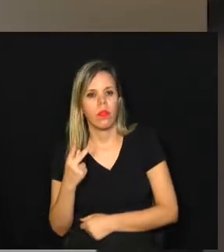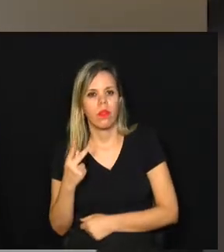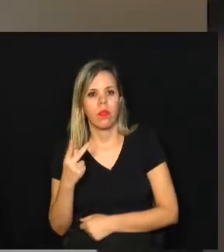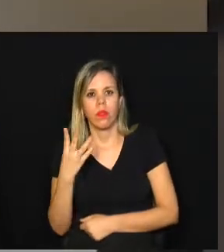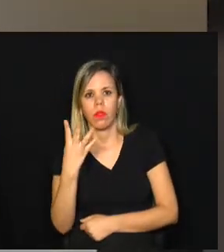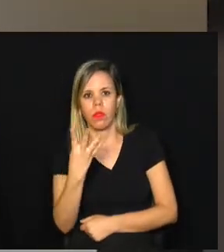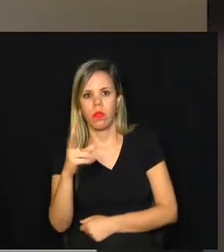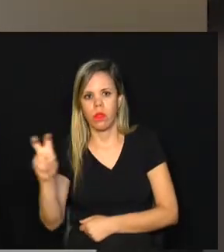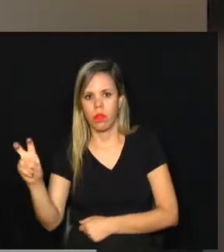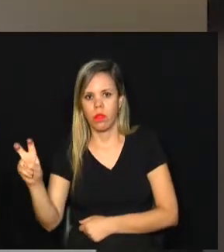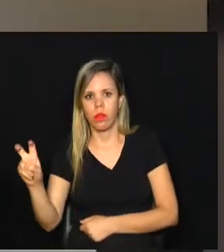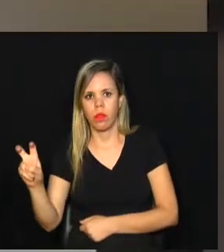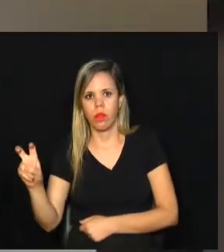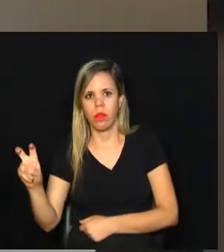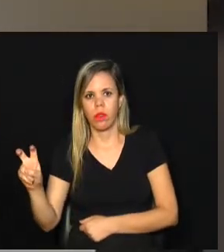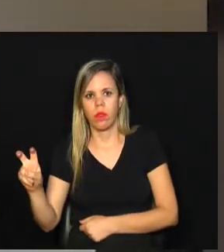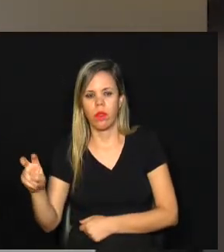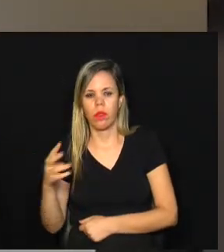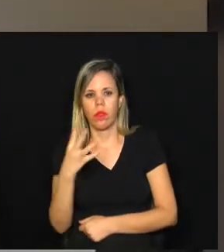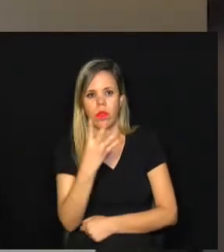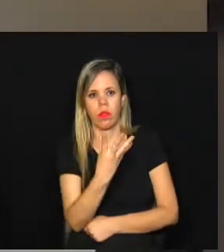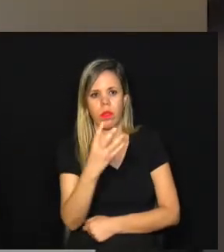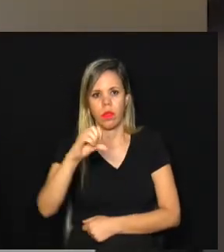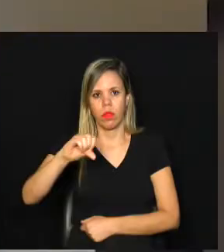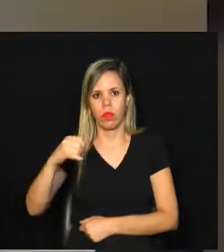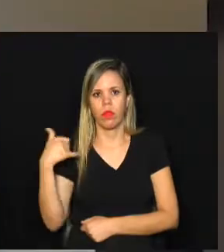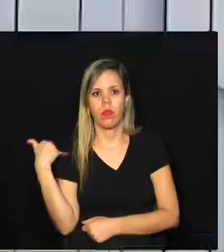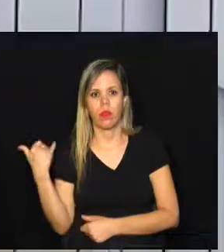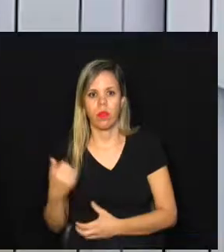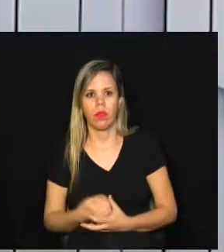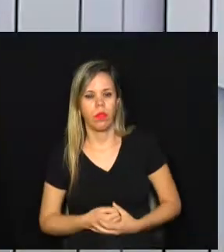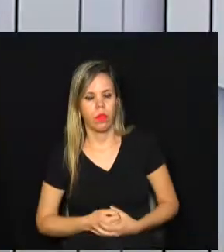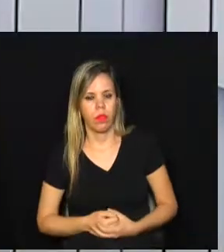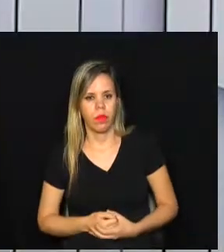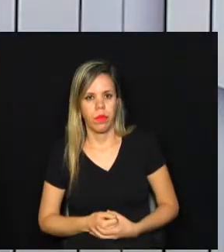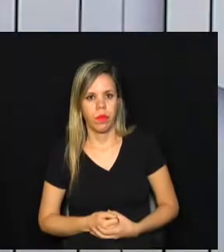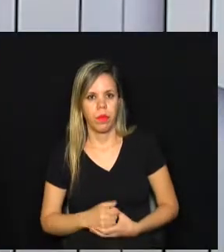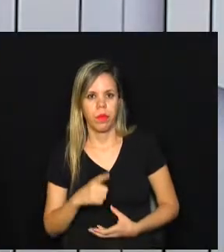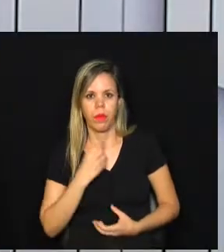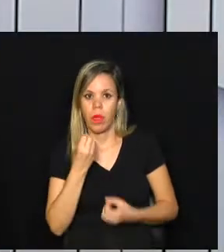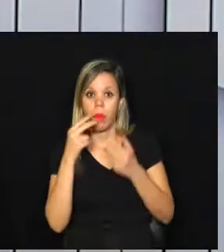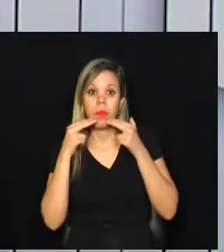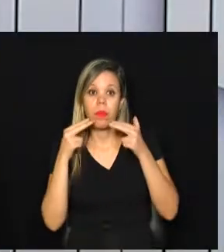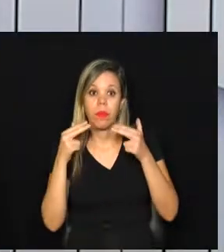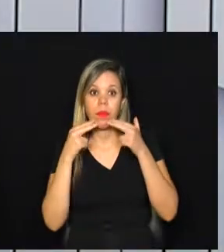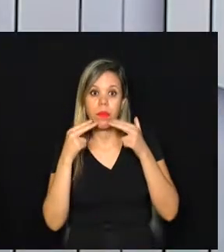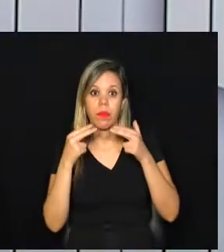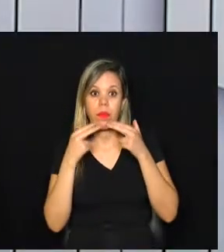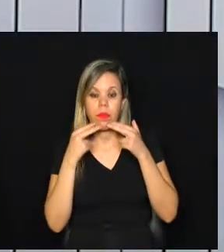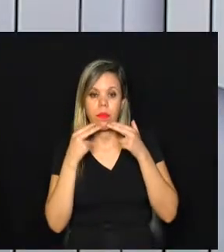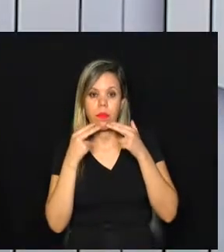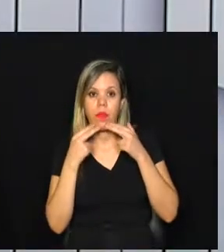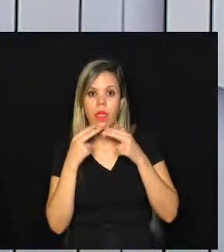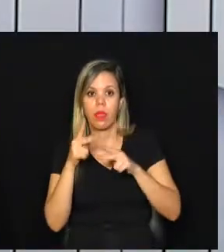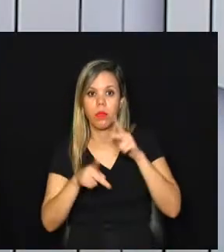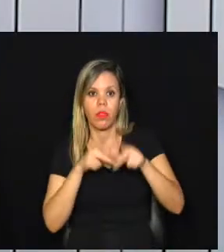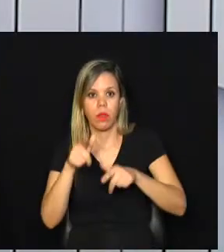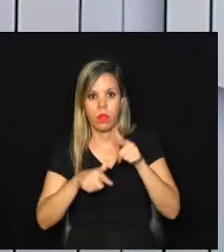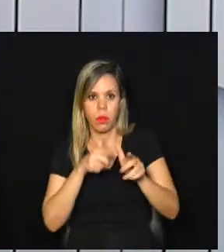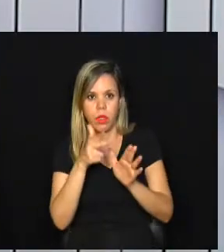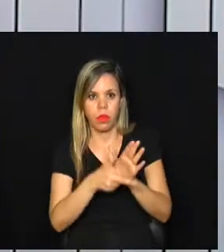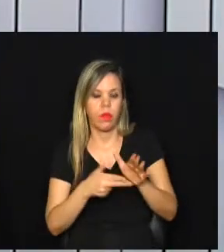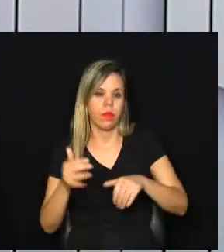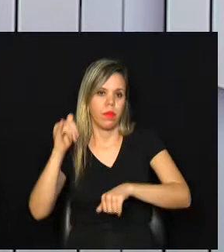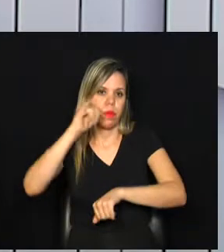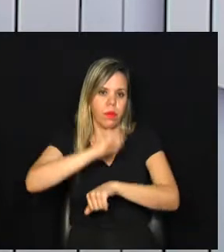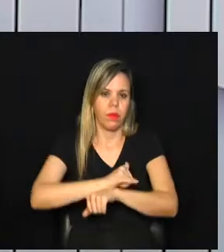45 e 49 anos. E tem boa notícia para os aeroviários que trabalham